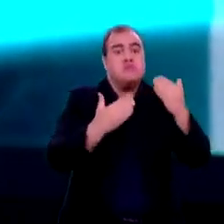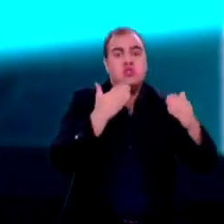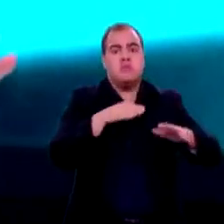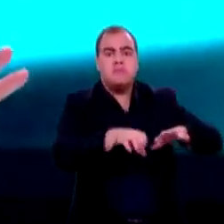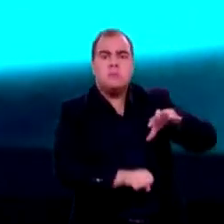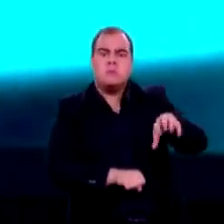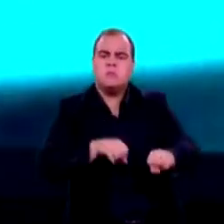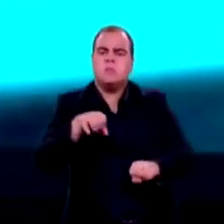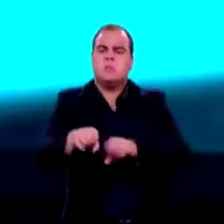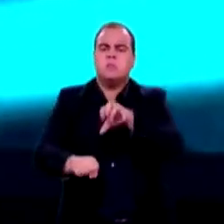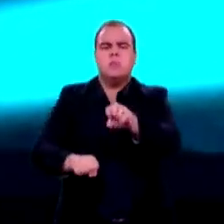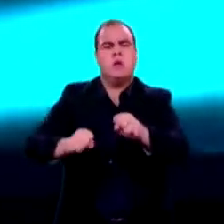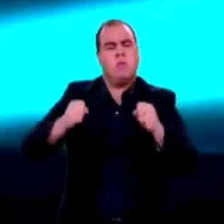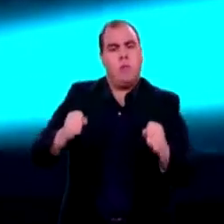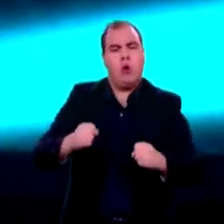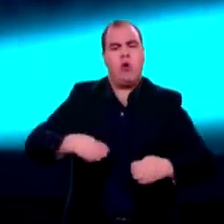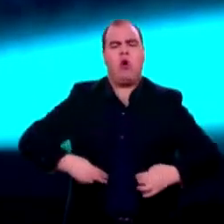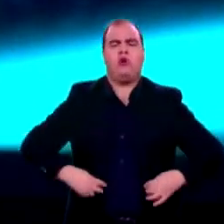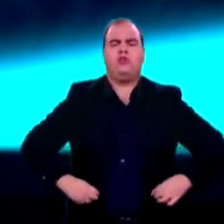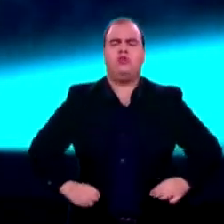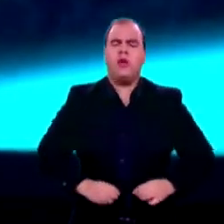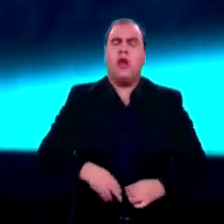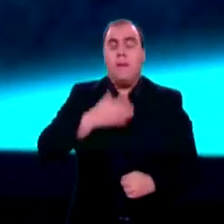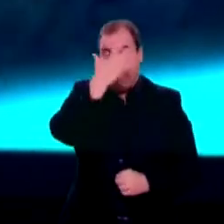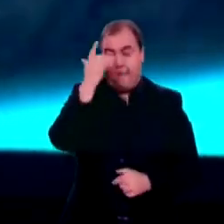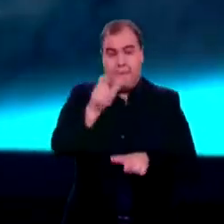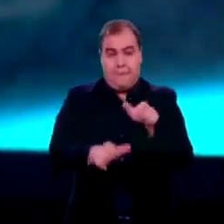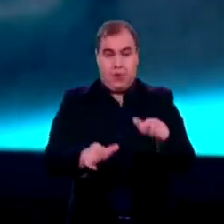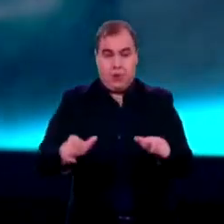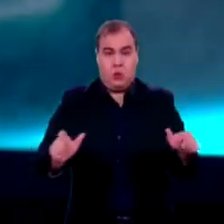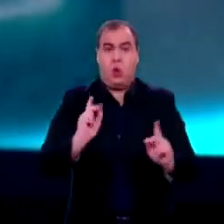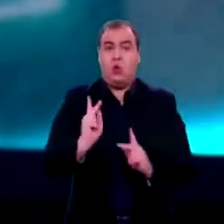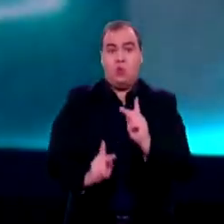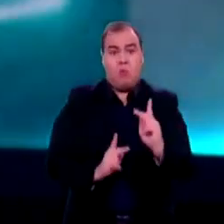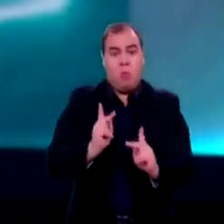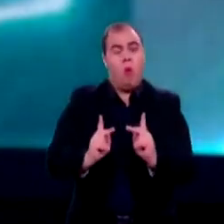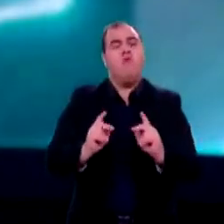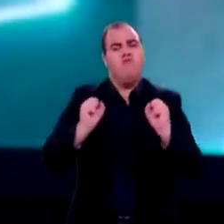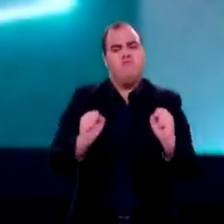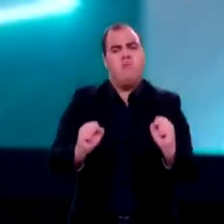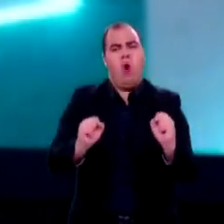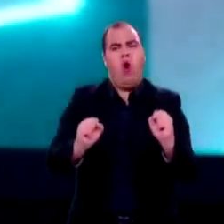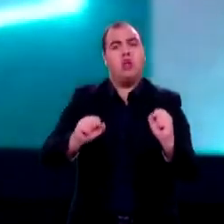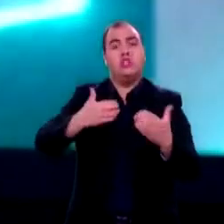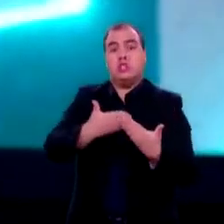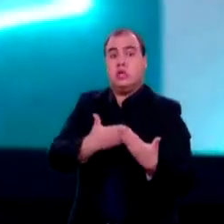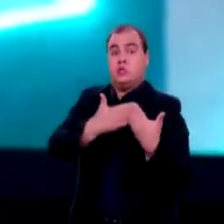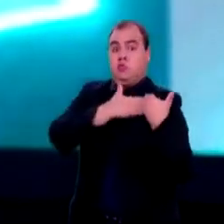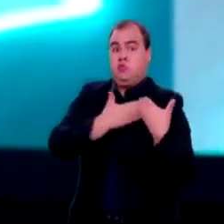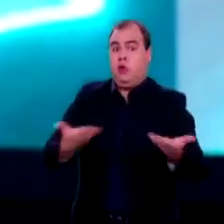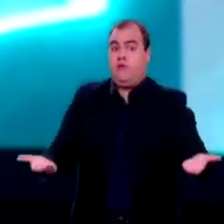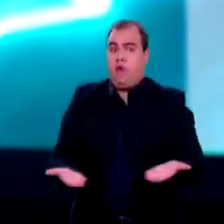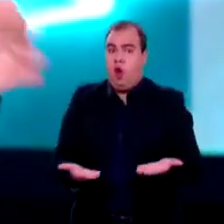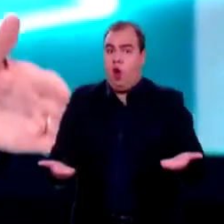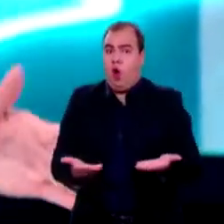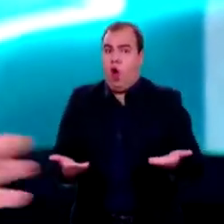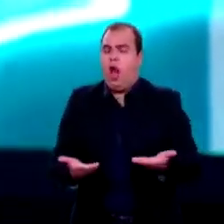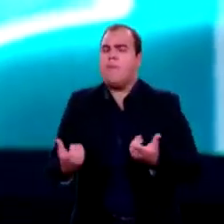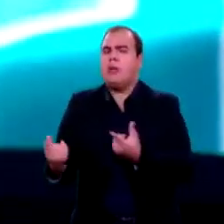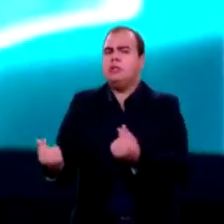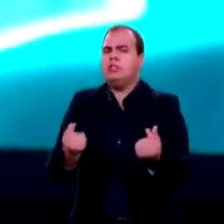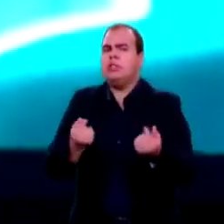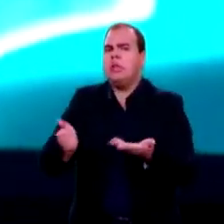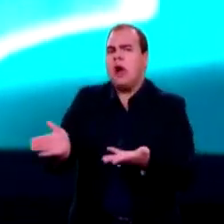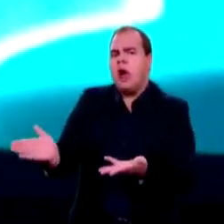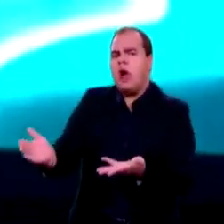momento? Uma pessoa do povo qualquer cadastrada no município passa a ser indiretamente responsável pelos recursos que iriam para